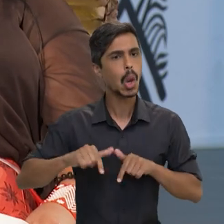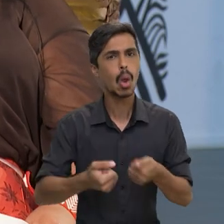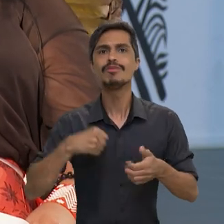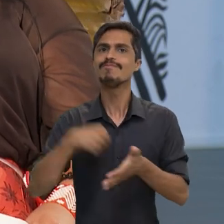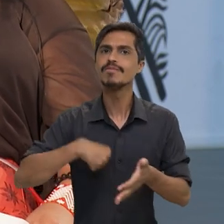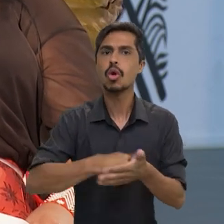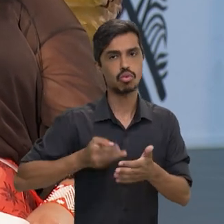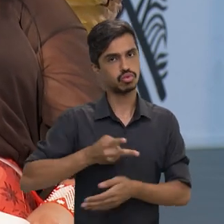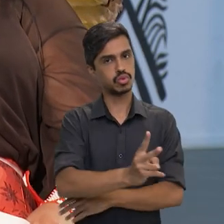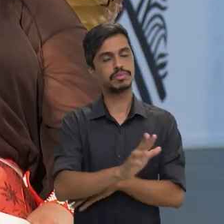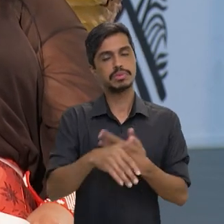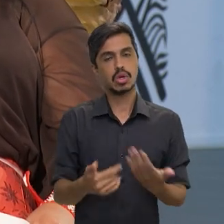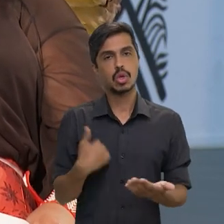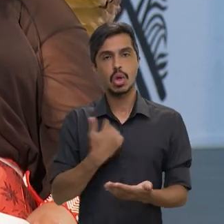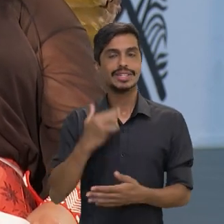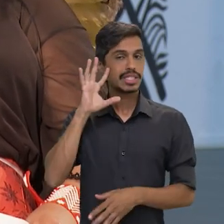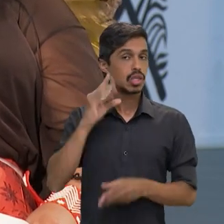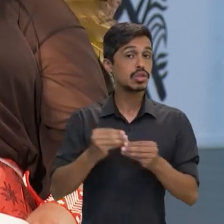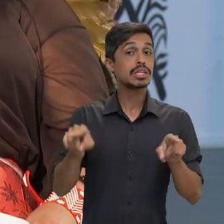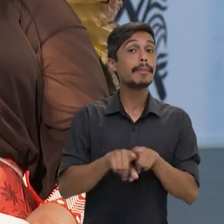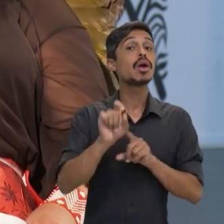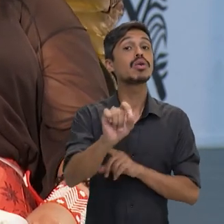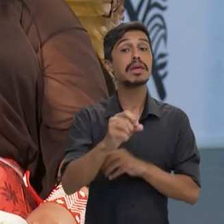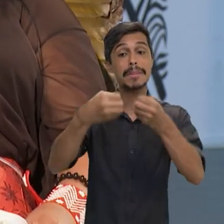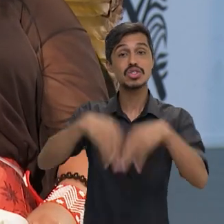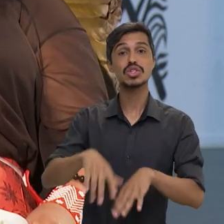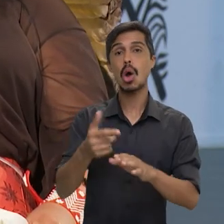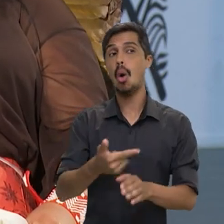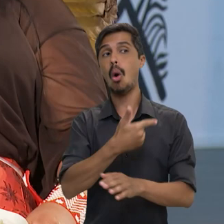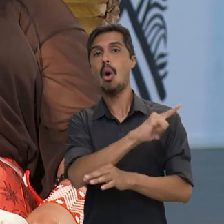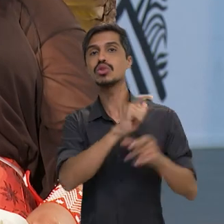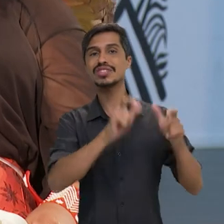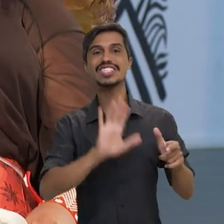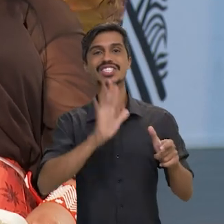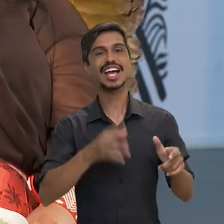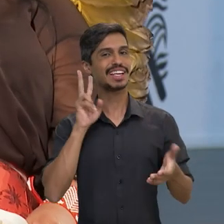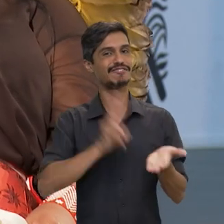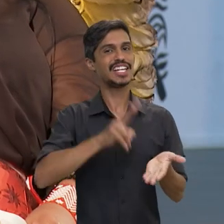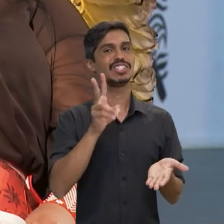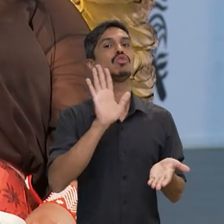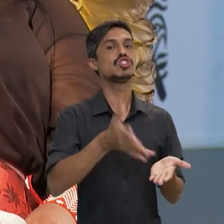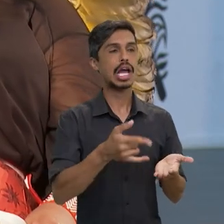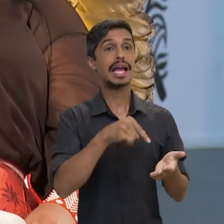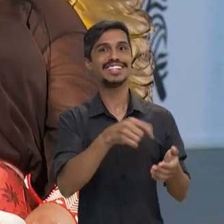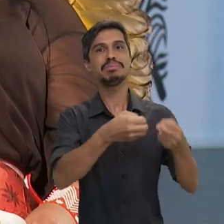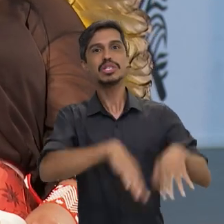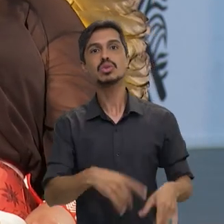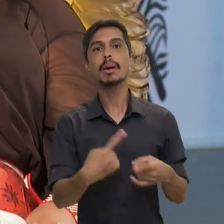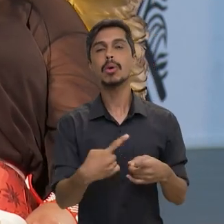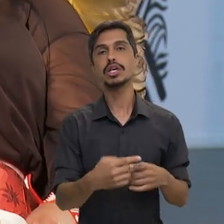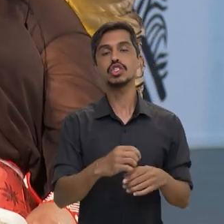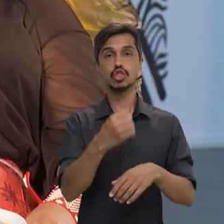gente entende que acaba também prejudicando, inclusive, territórios já demarcados. Aqueles que foram